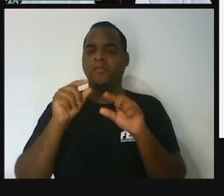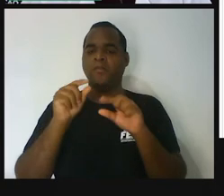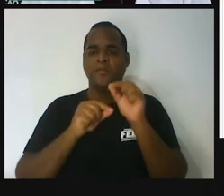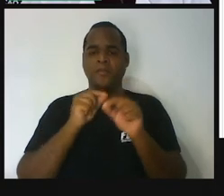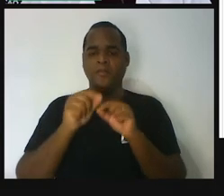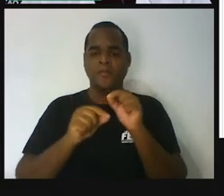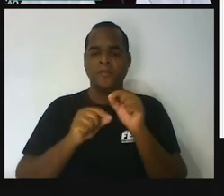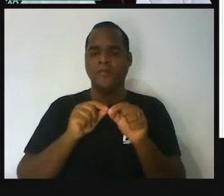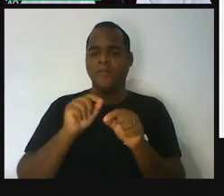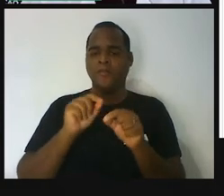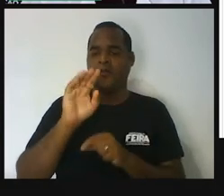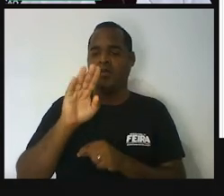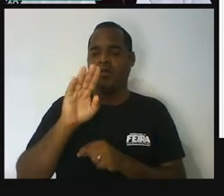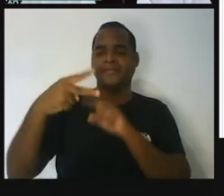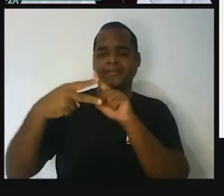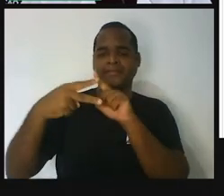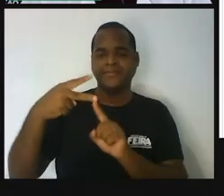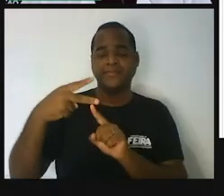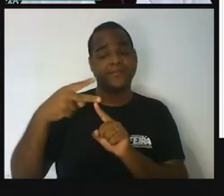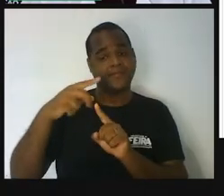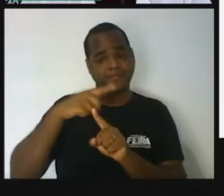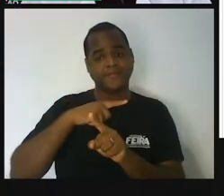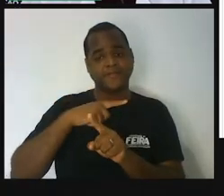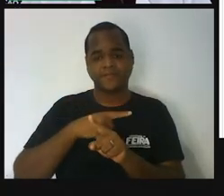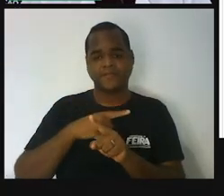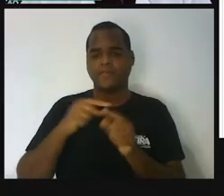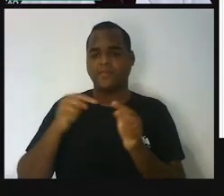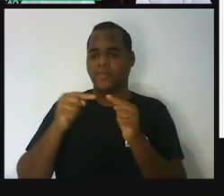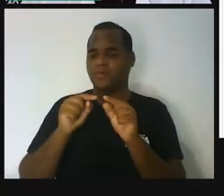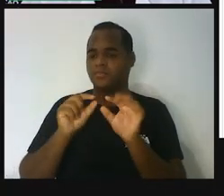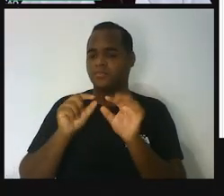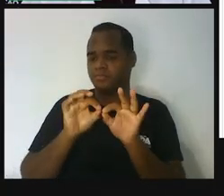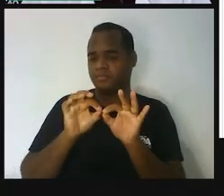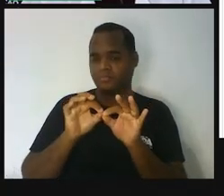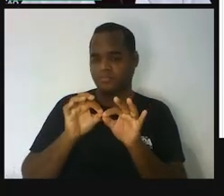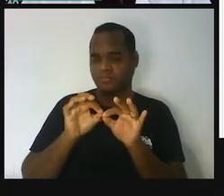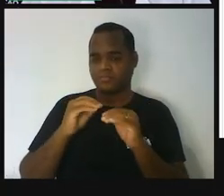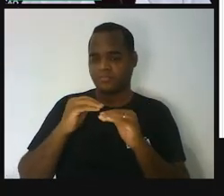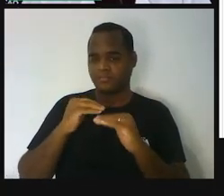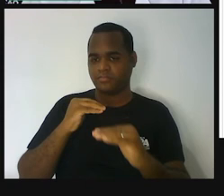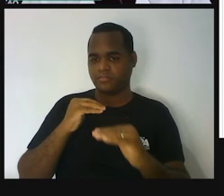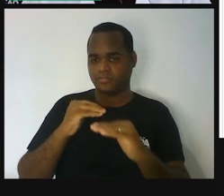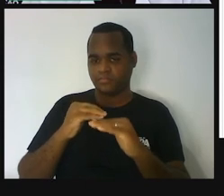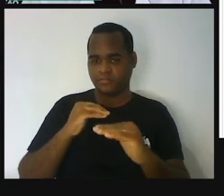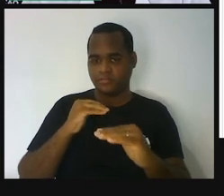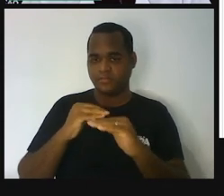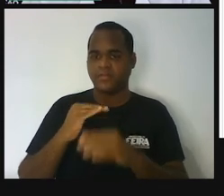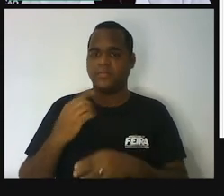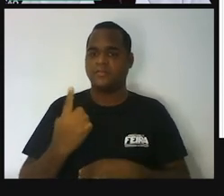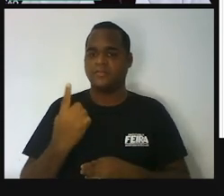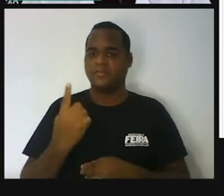bidimensional, duas dimensões, comprimento e altura, certo?